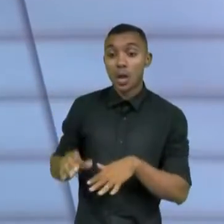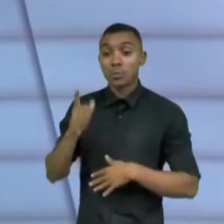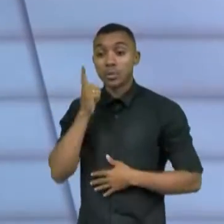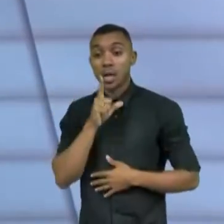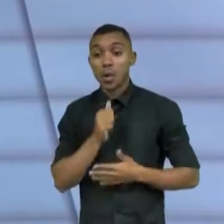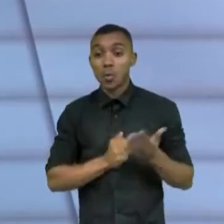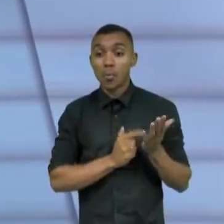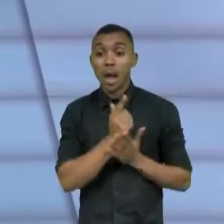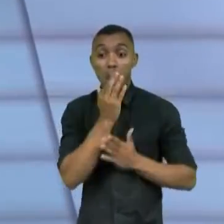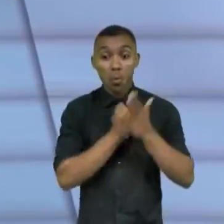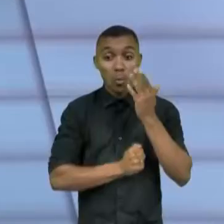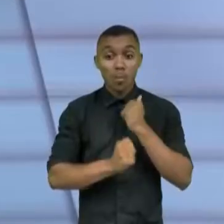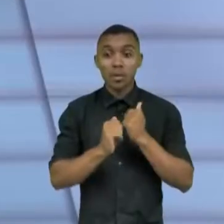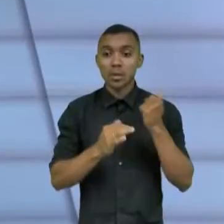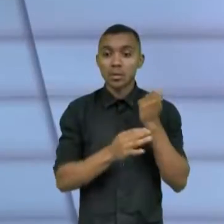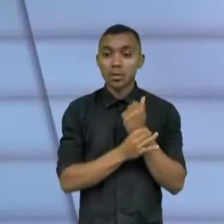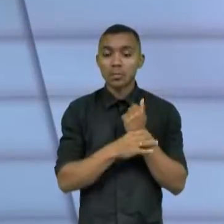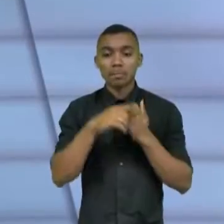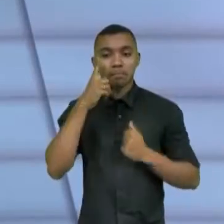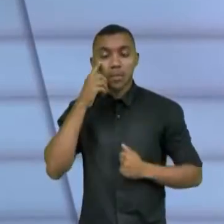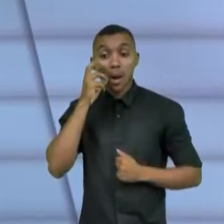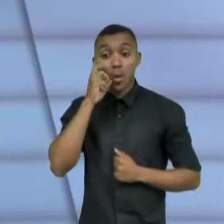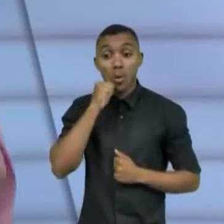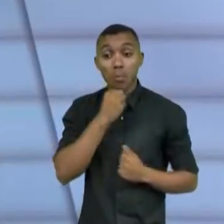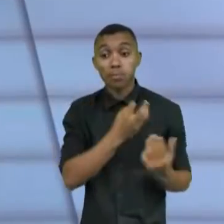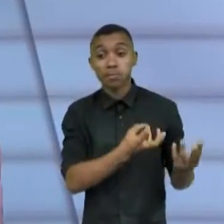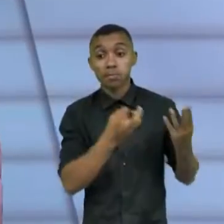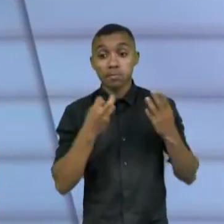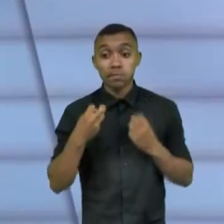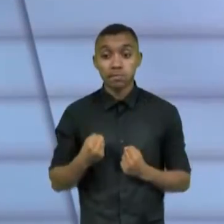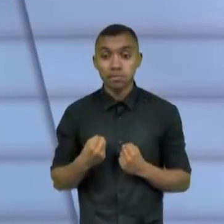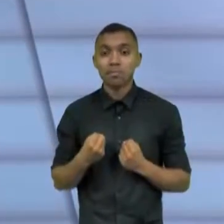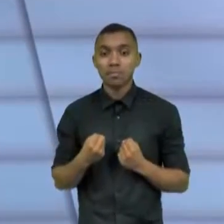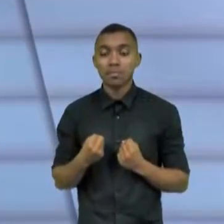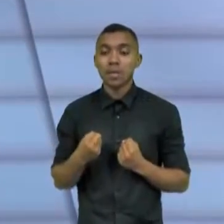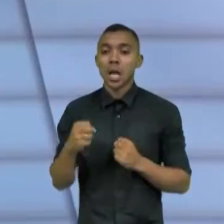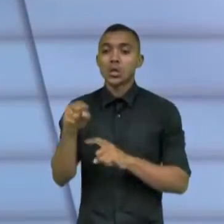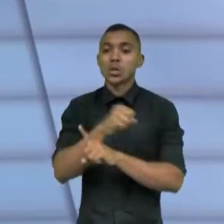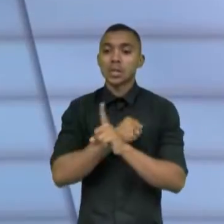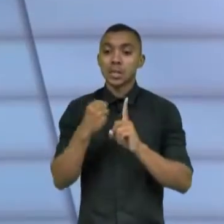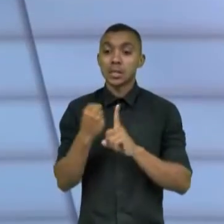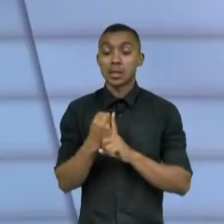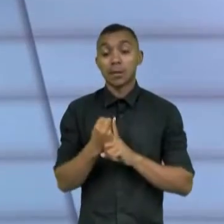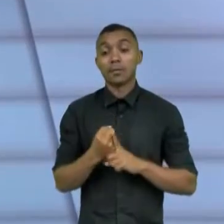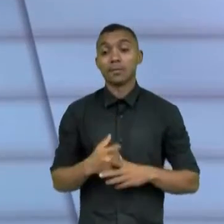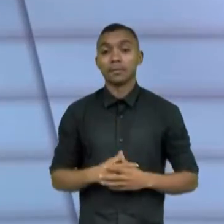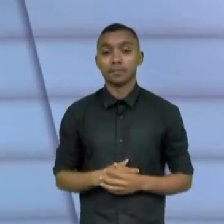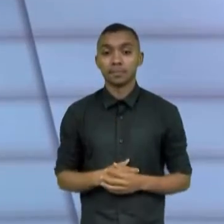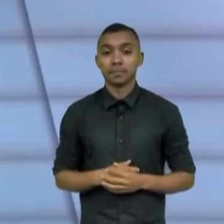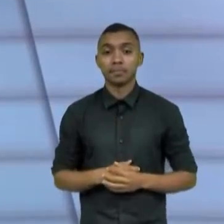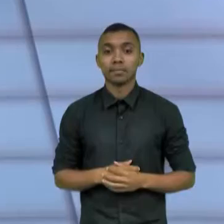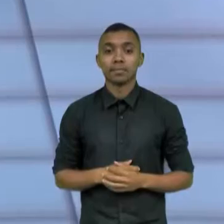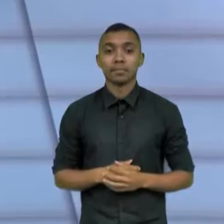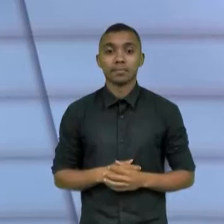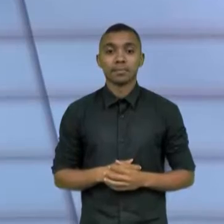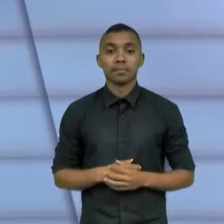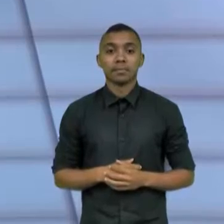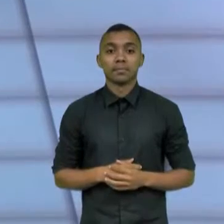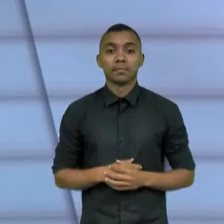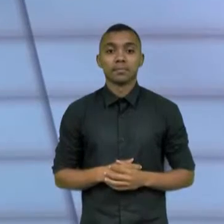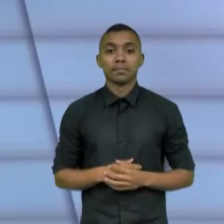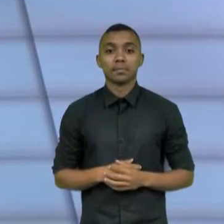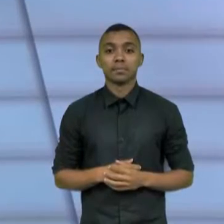alimentação e por meio desse lucro ele atue como um negócio social de impacto, né. E